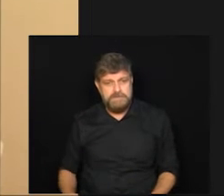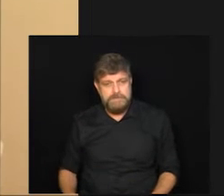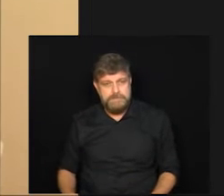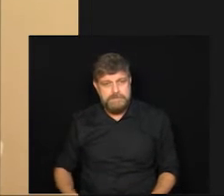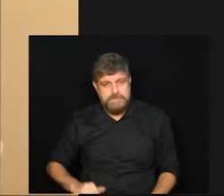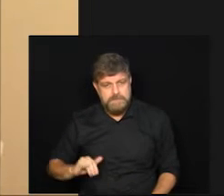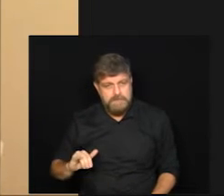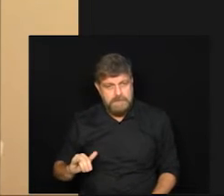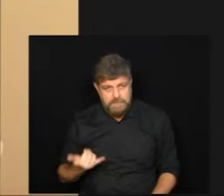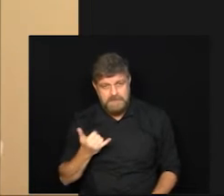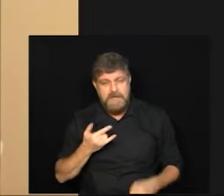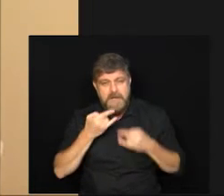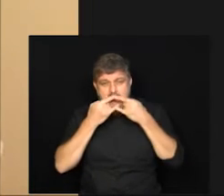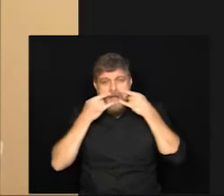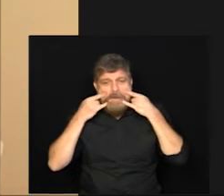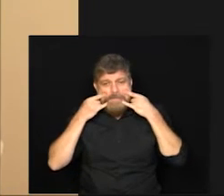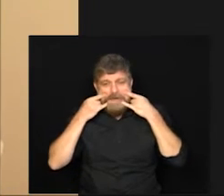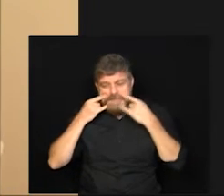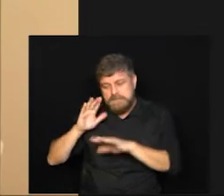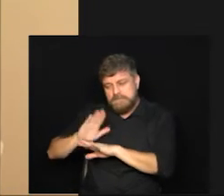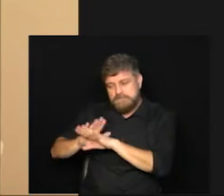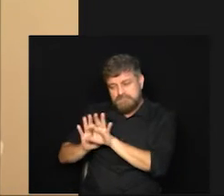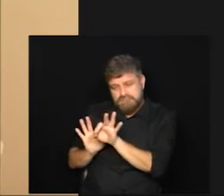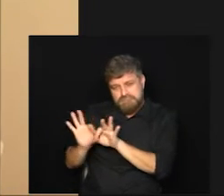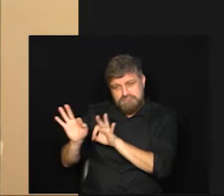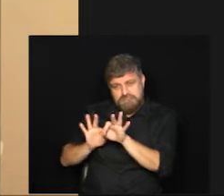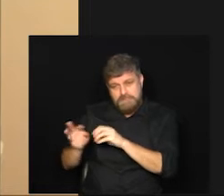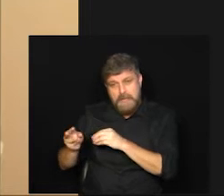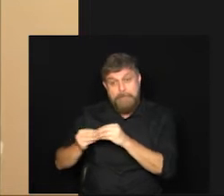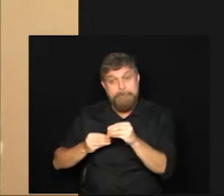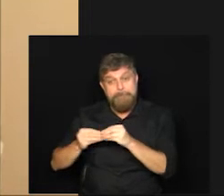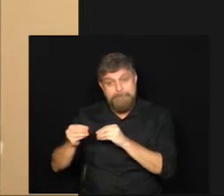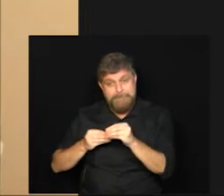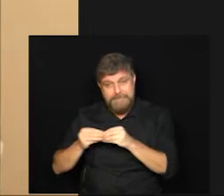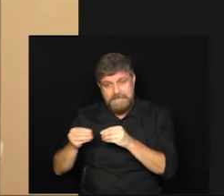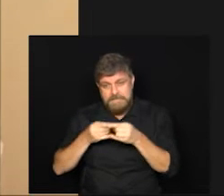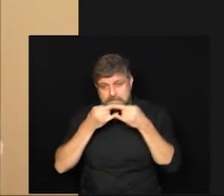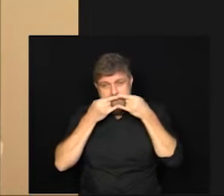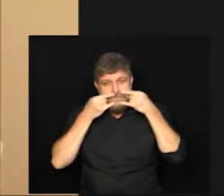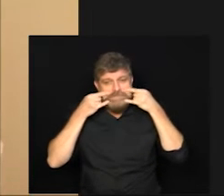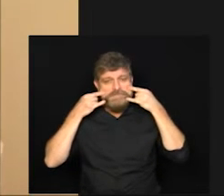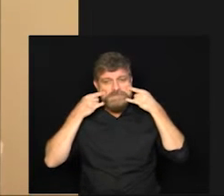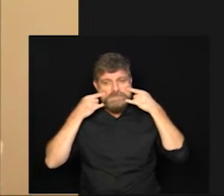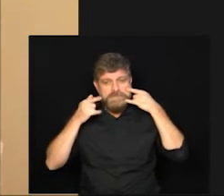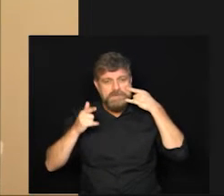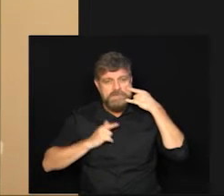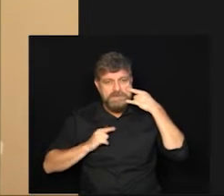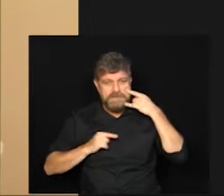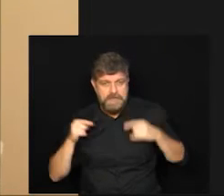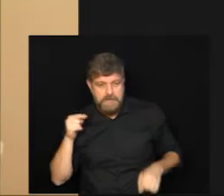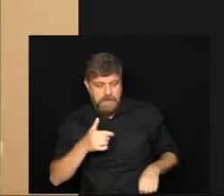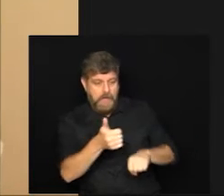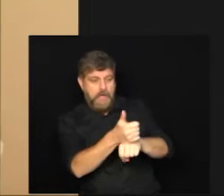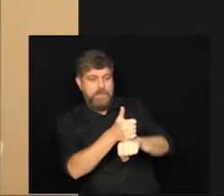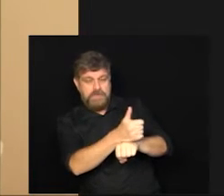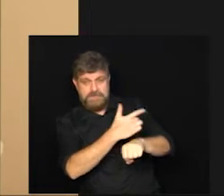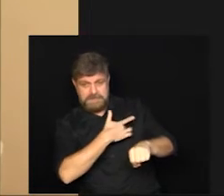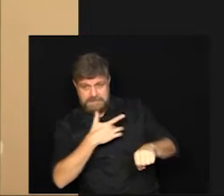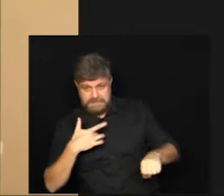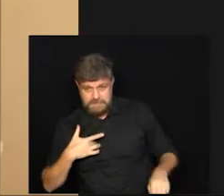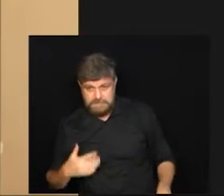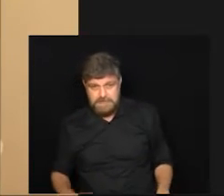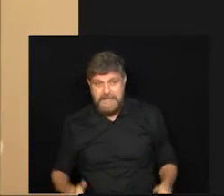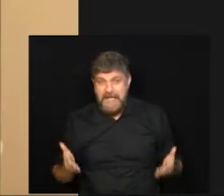utilização de máscaras caseiras essas máscaras de tecido para deixar a N95 para o profissional de saúde